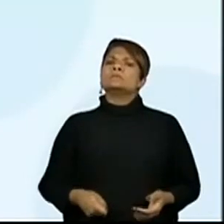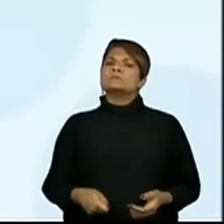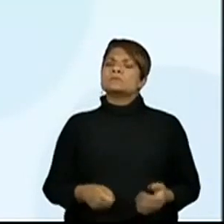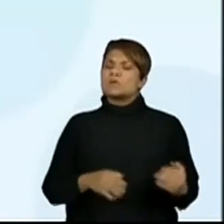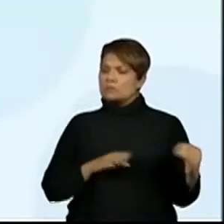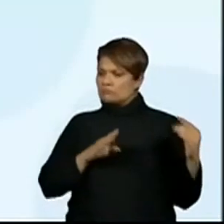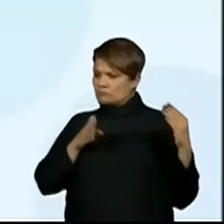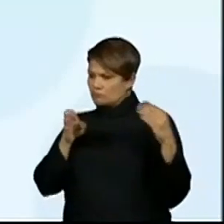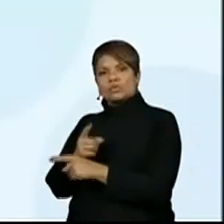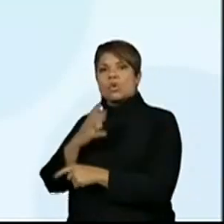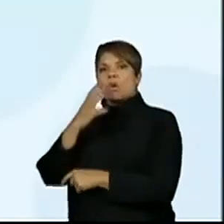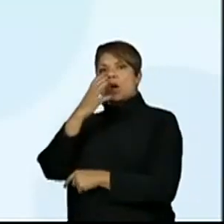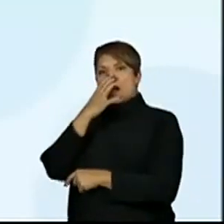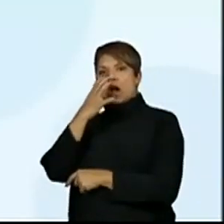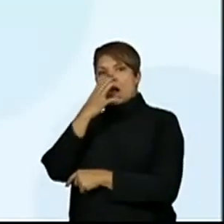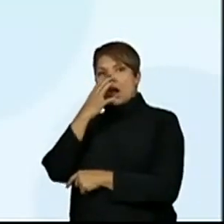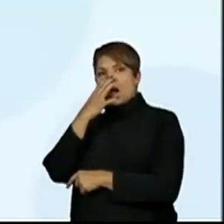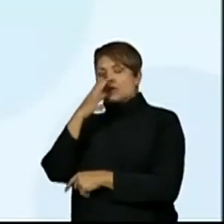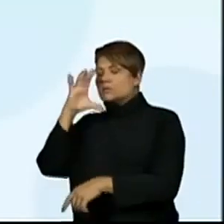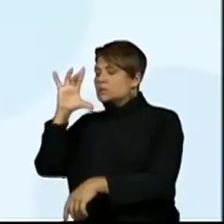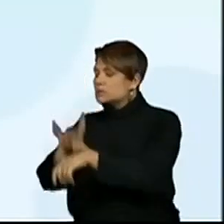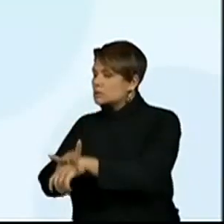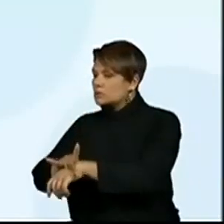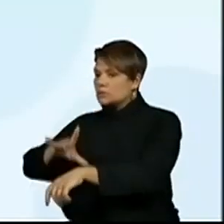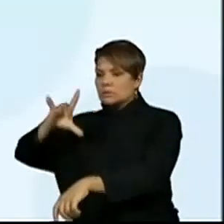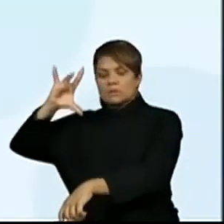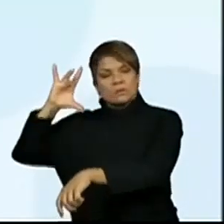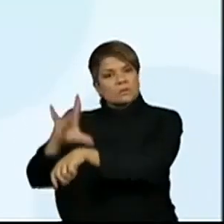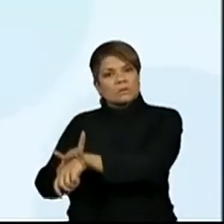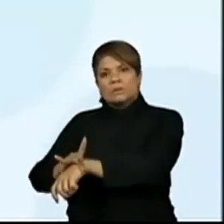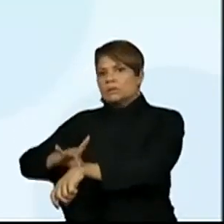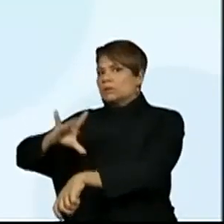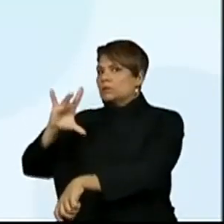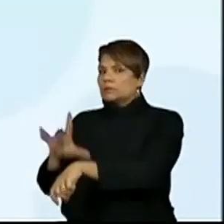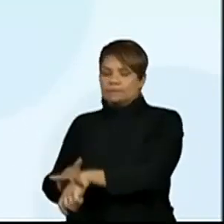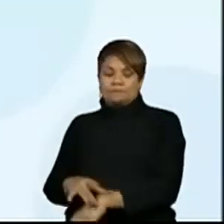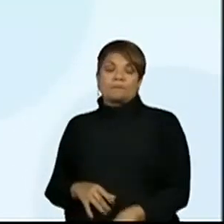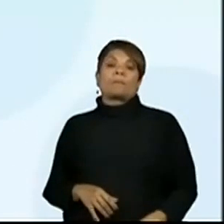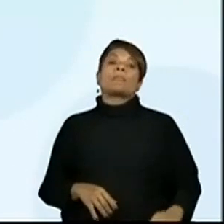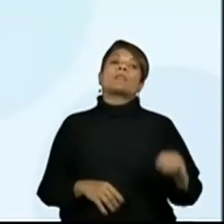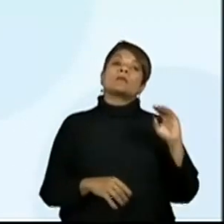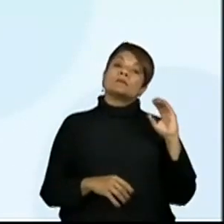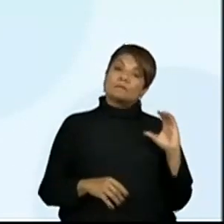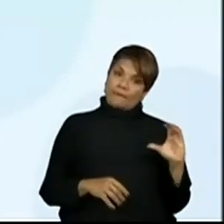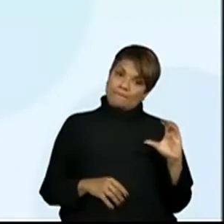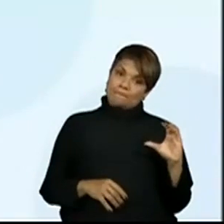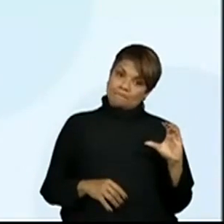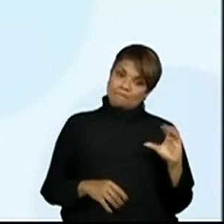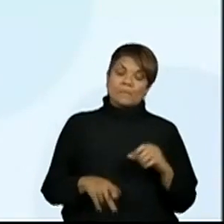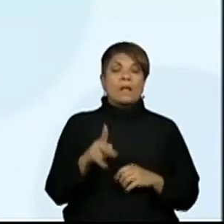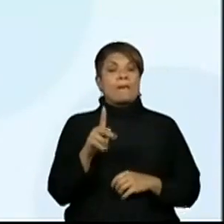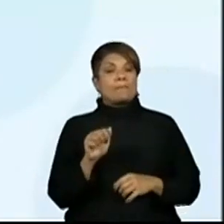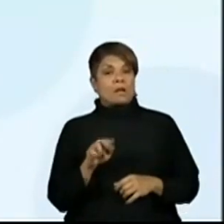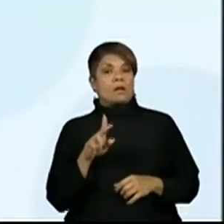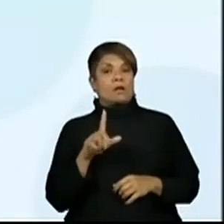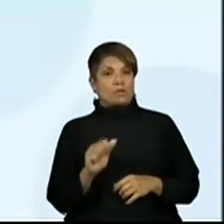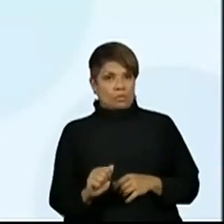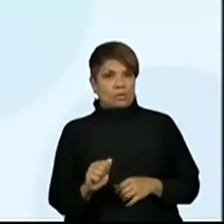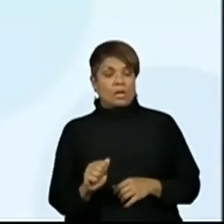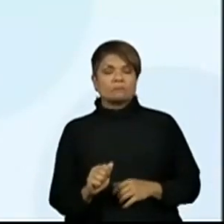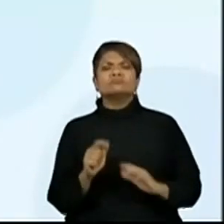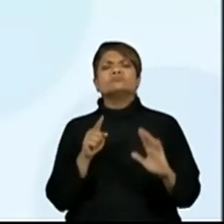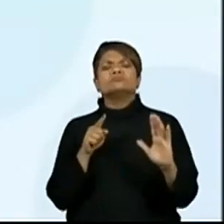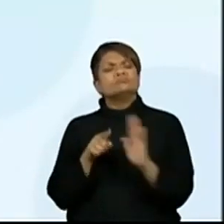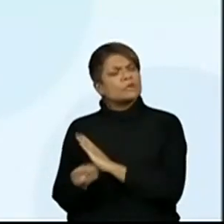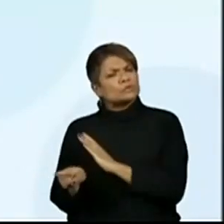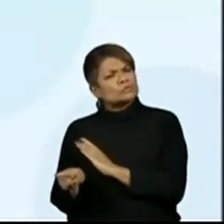cães foram encontrados muito doentes. Ou letra C. Paula Alves pergunta